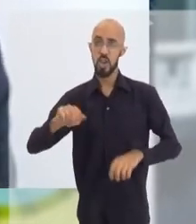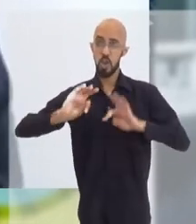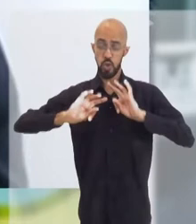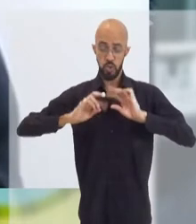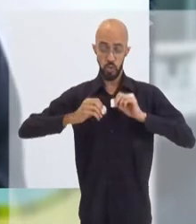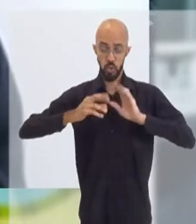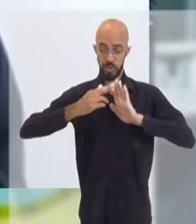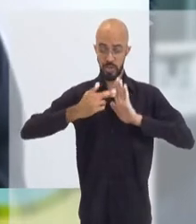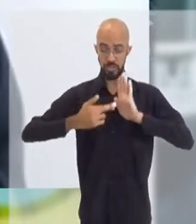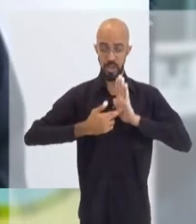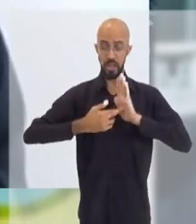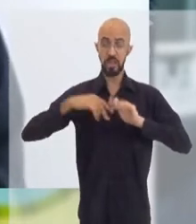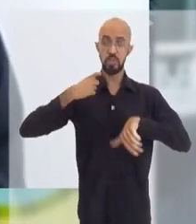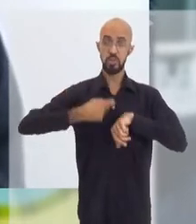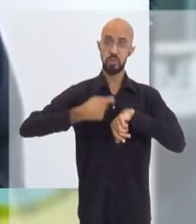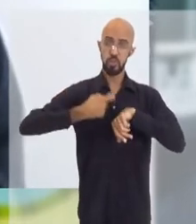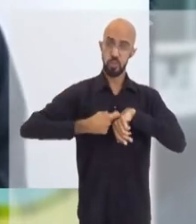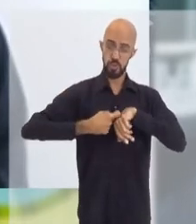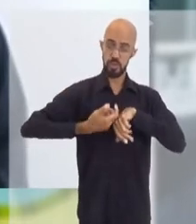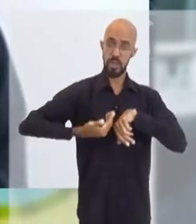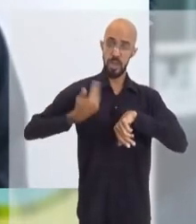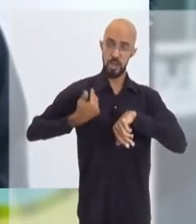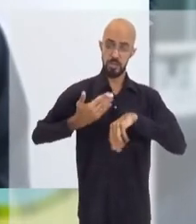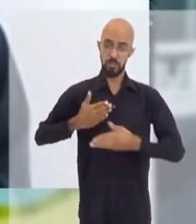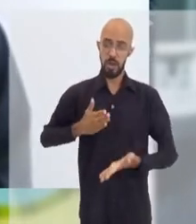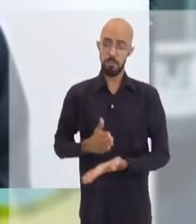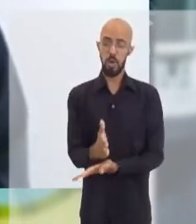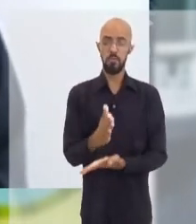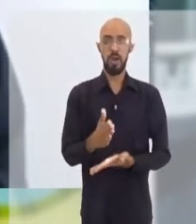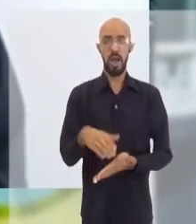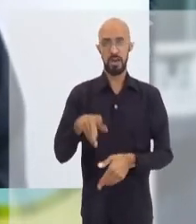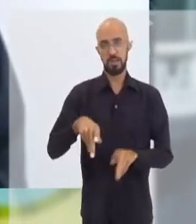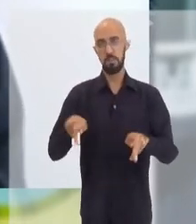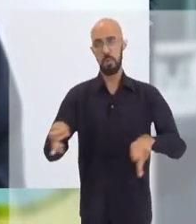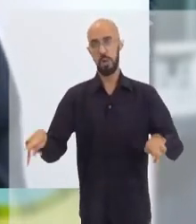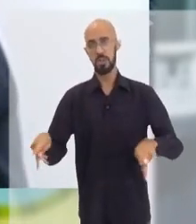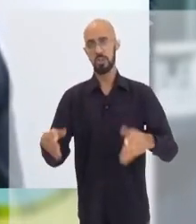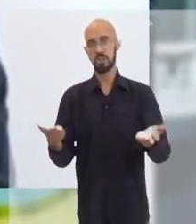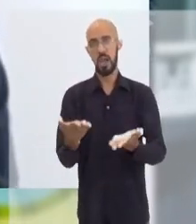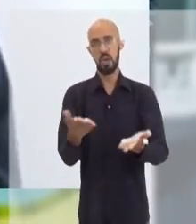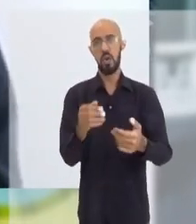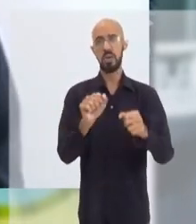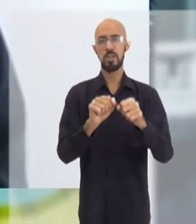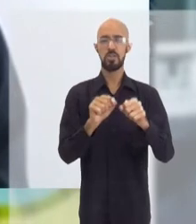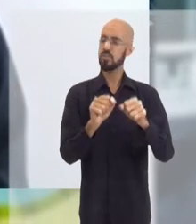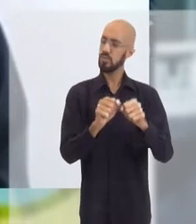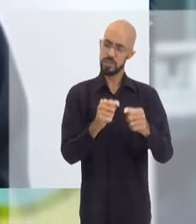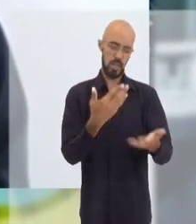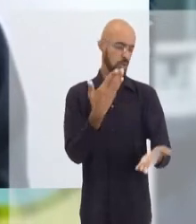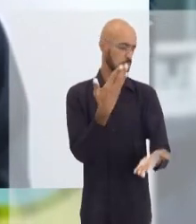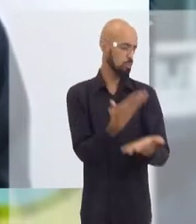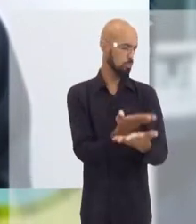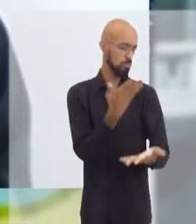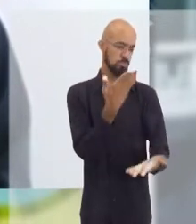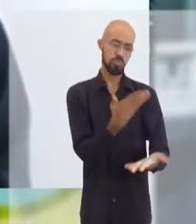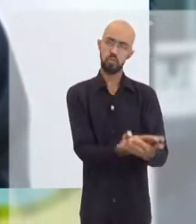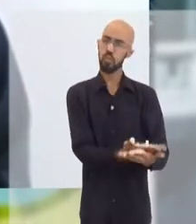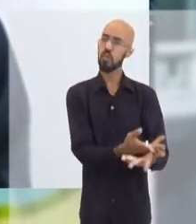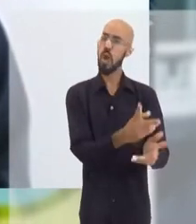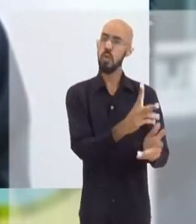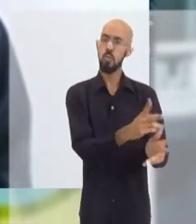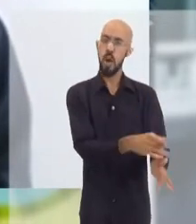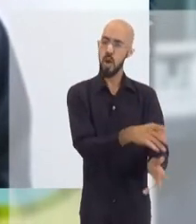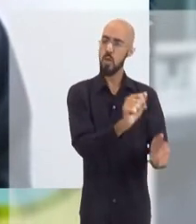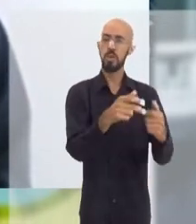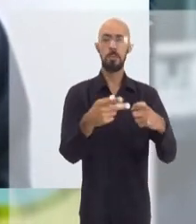E todo o rigor que nós tivemos para aprovar as vacinas nessas populações todas, os estudos foram feitos da mesma maneira para